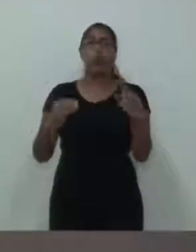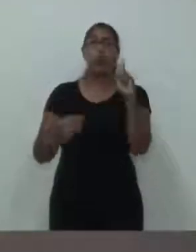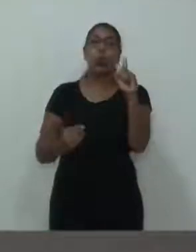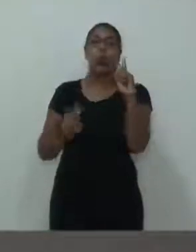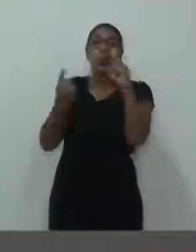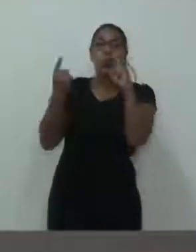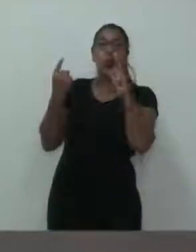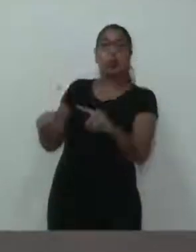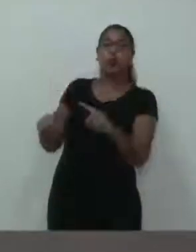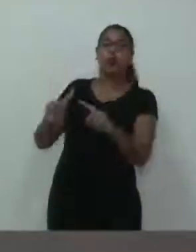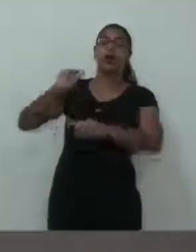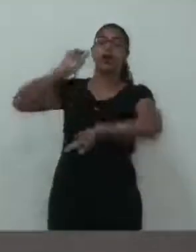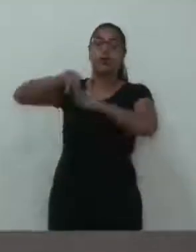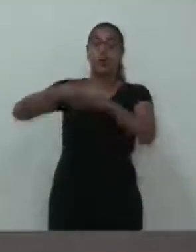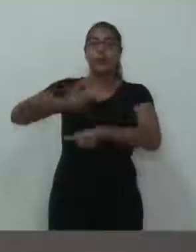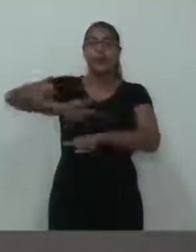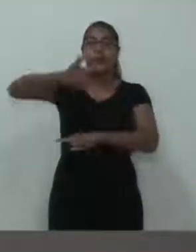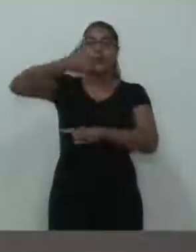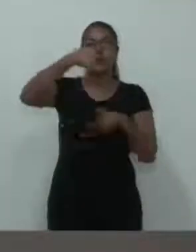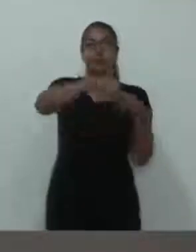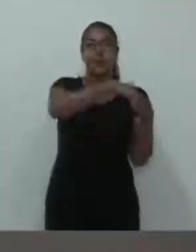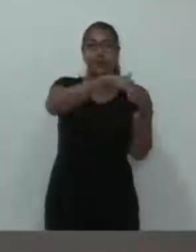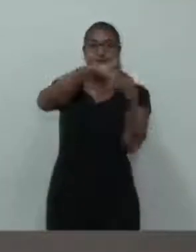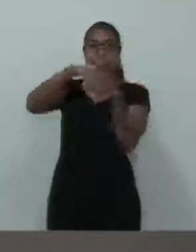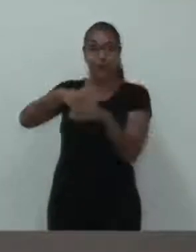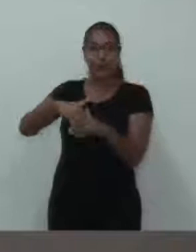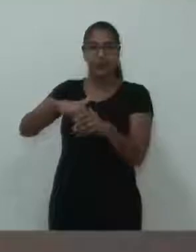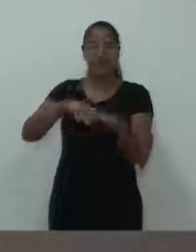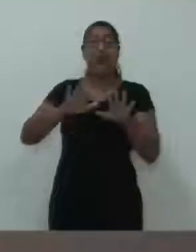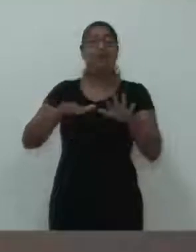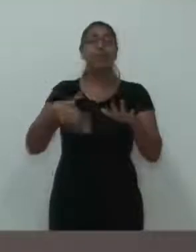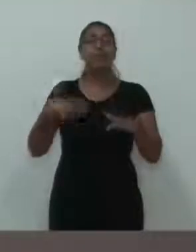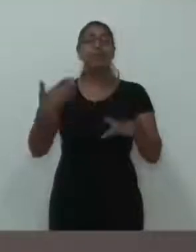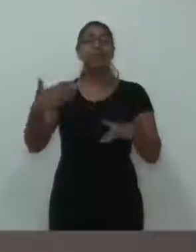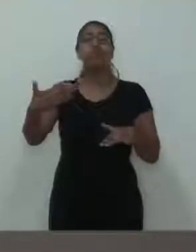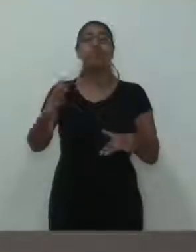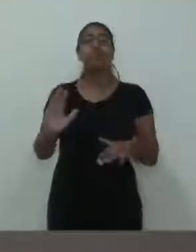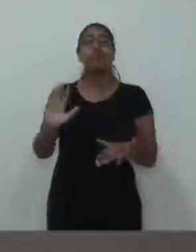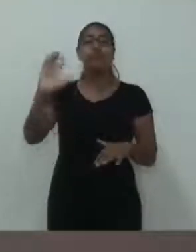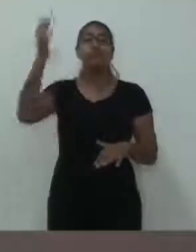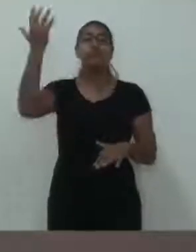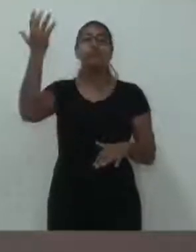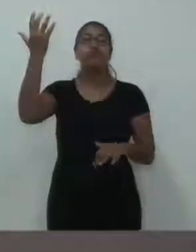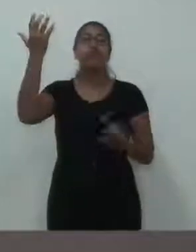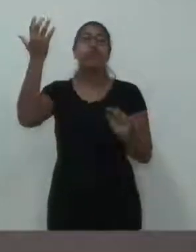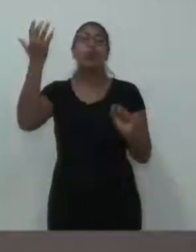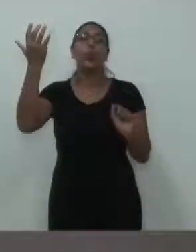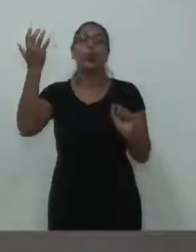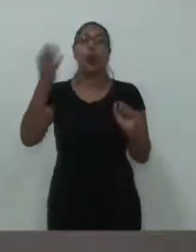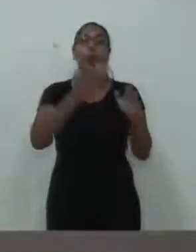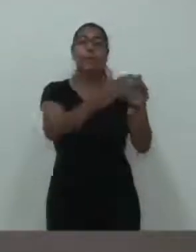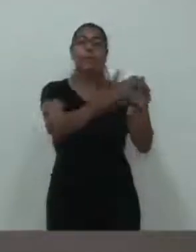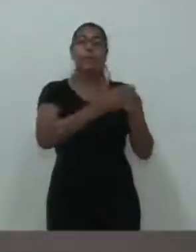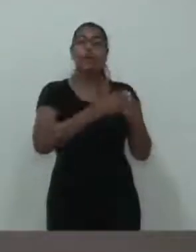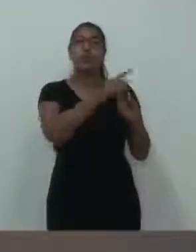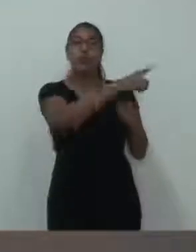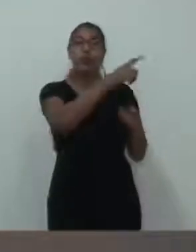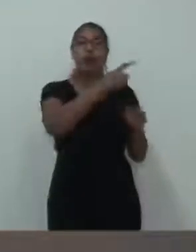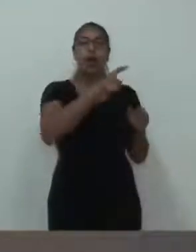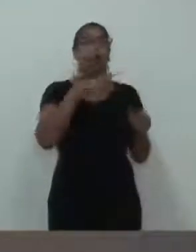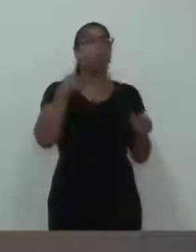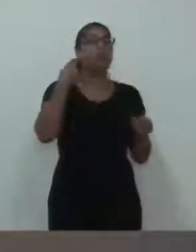submetido à segunda votação. Nesse meio do caminho, entra-se com um pedido de eliminar